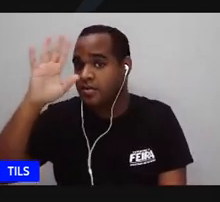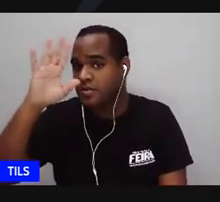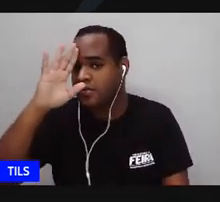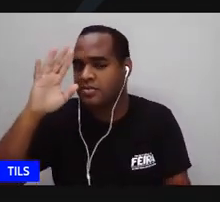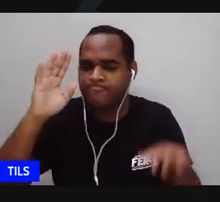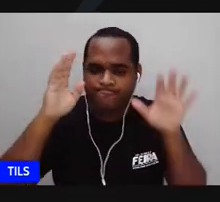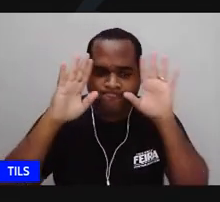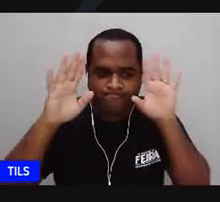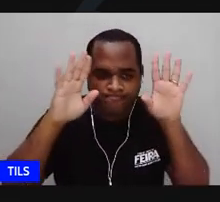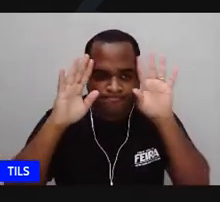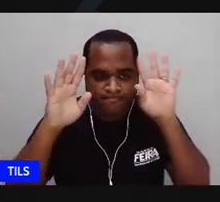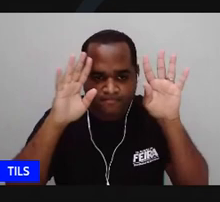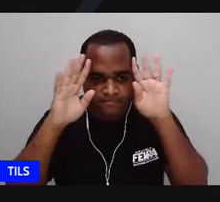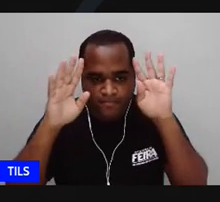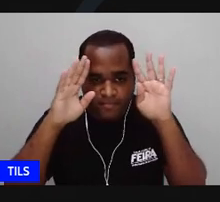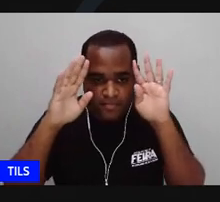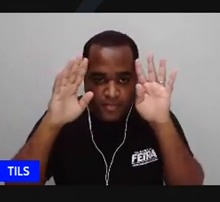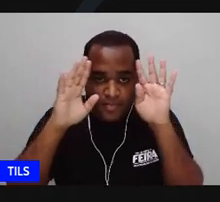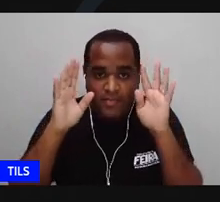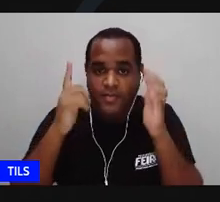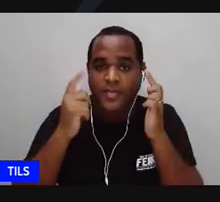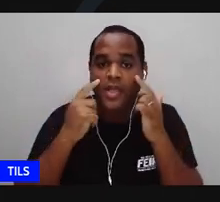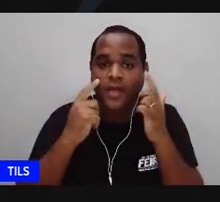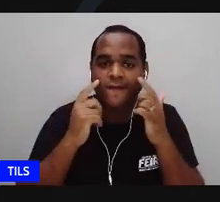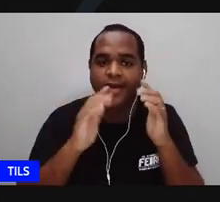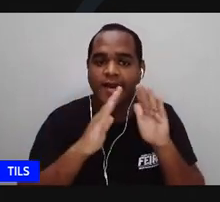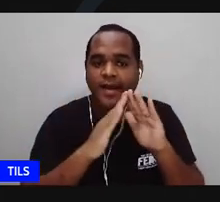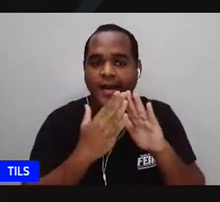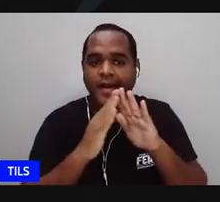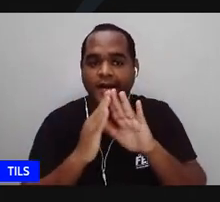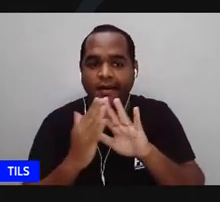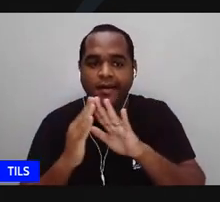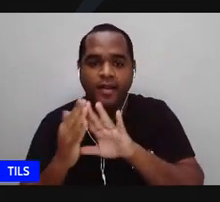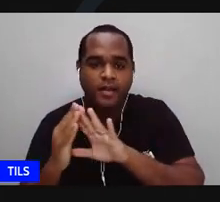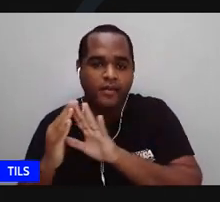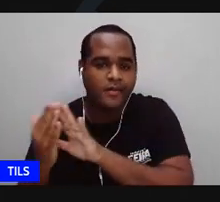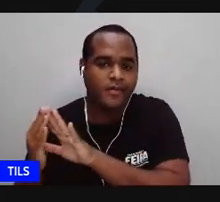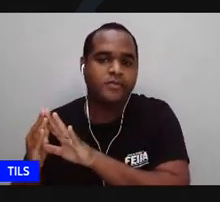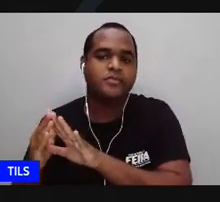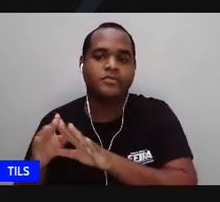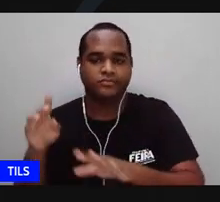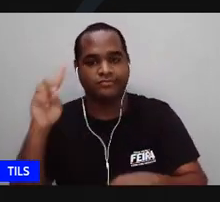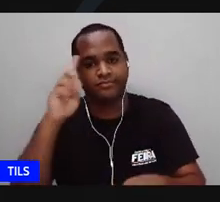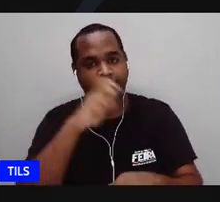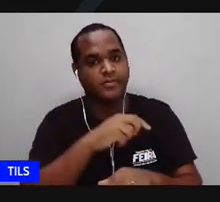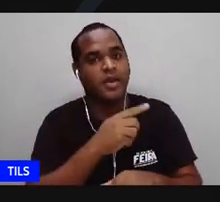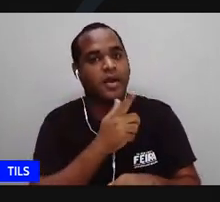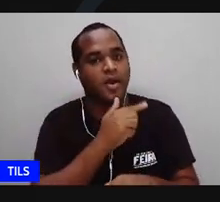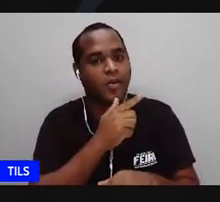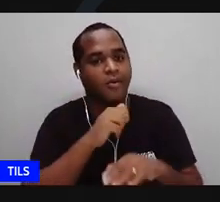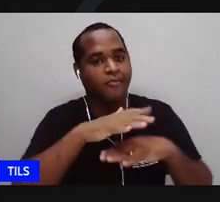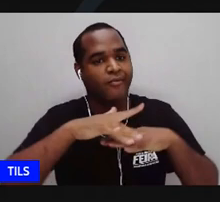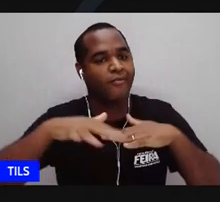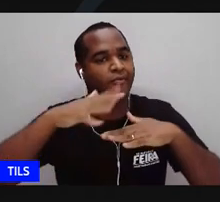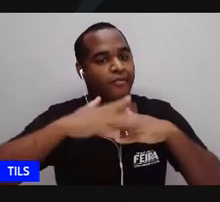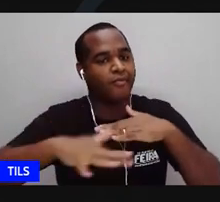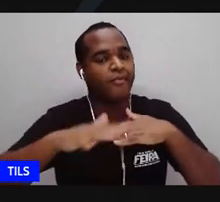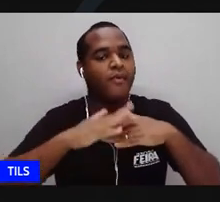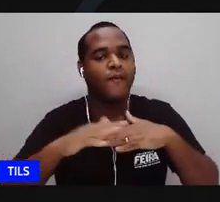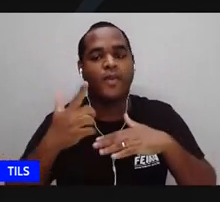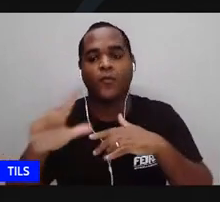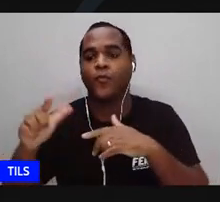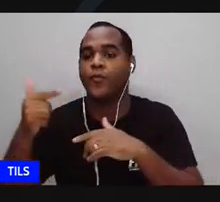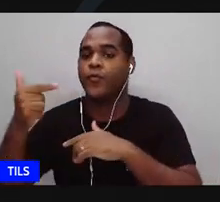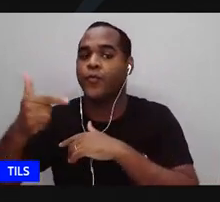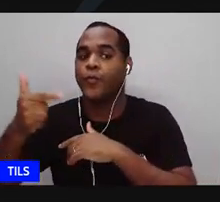reflexiva e olha as moradias lá adiante ao sofrimento e nessa outra foto mesmo estando ainda neste lugar